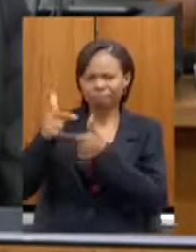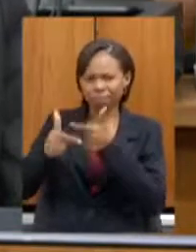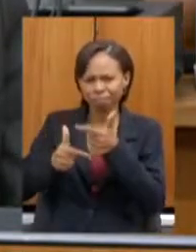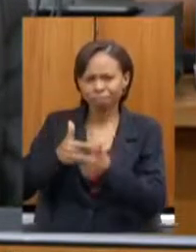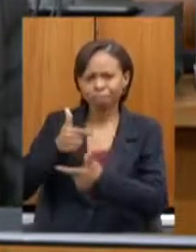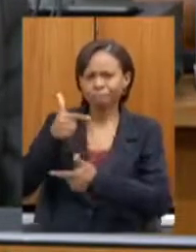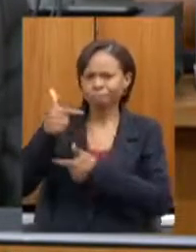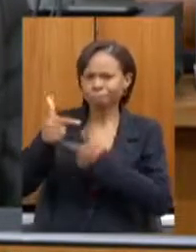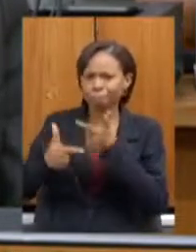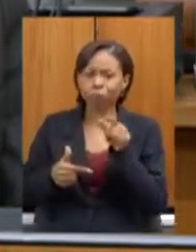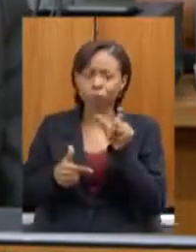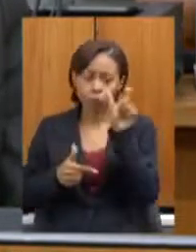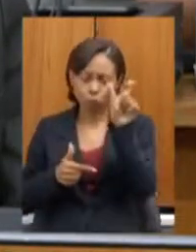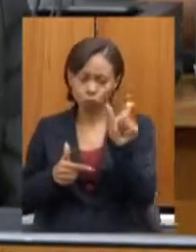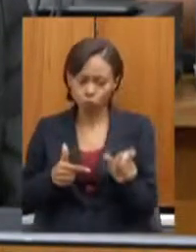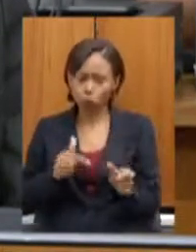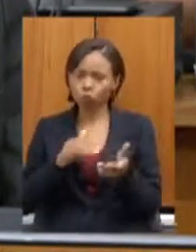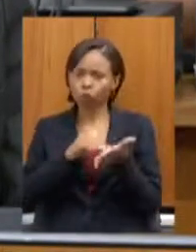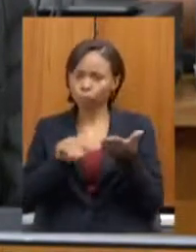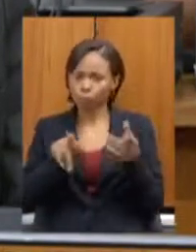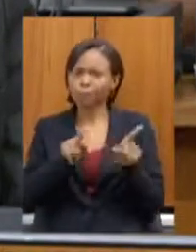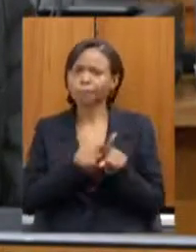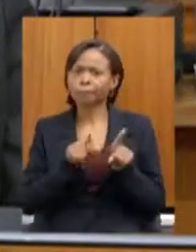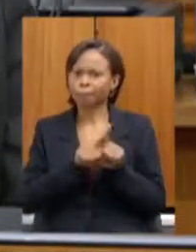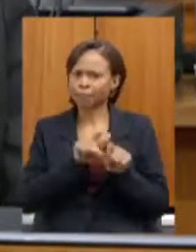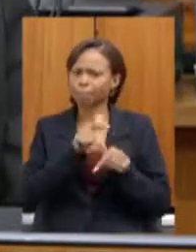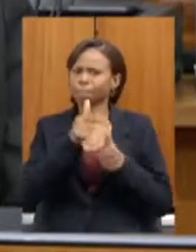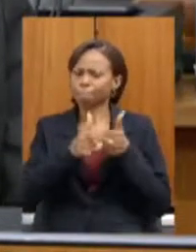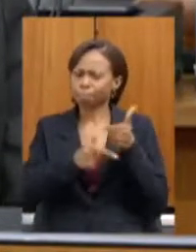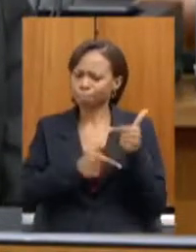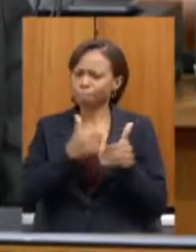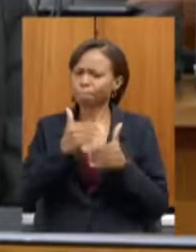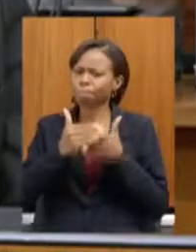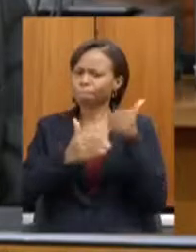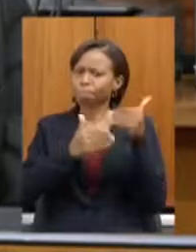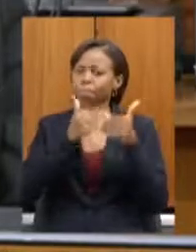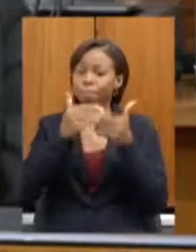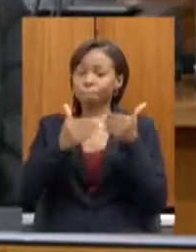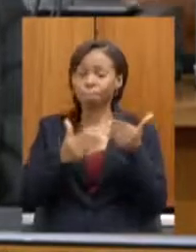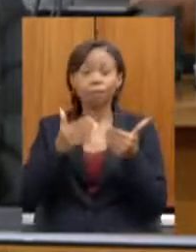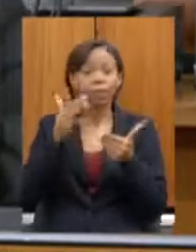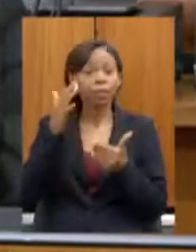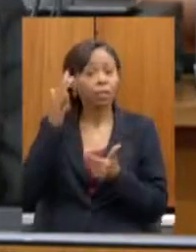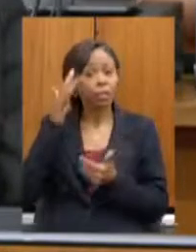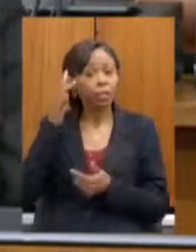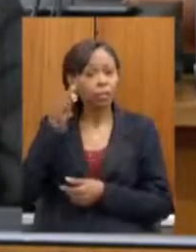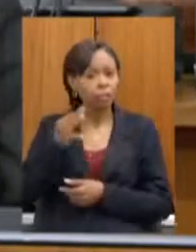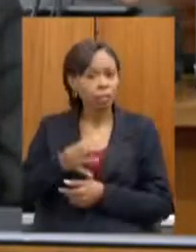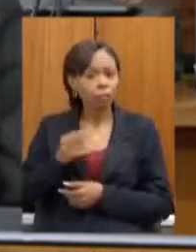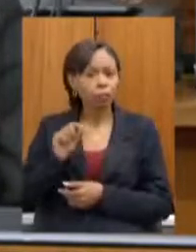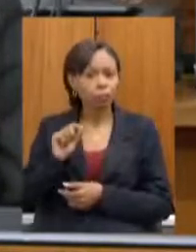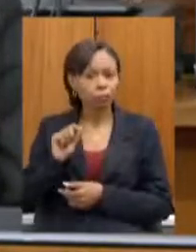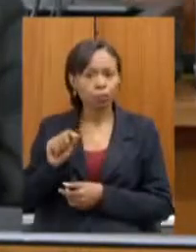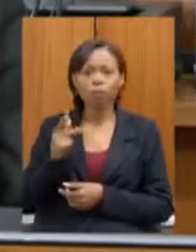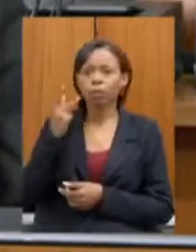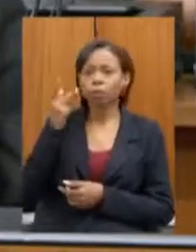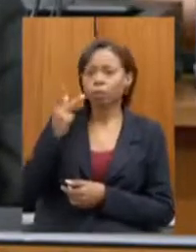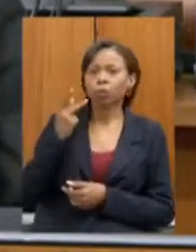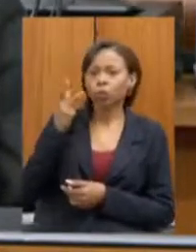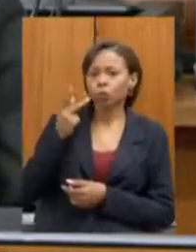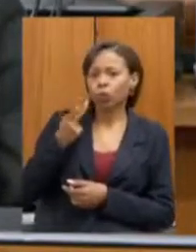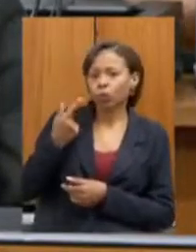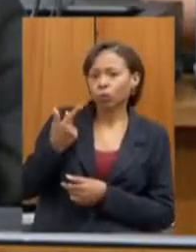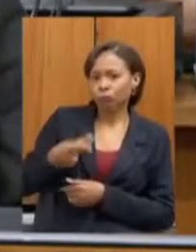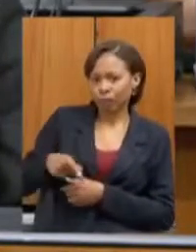vem caminhando, sim, dizer que, com certeza, os parlamentares dessa casa, os